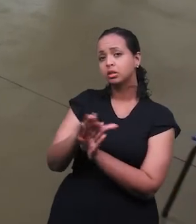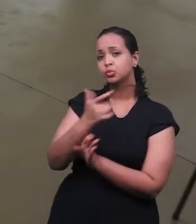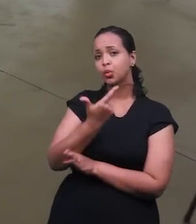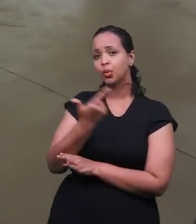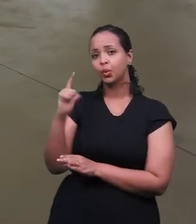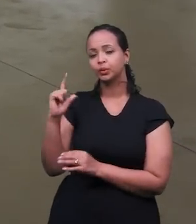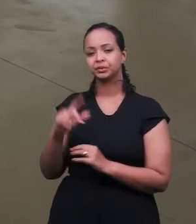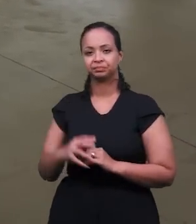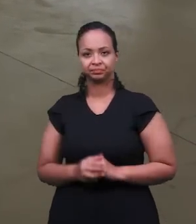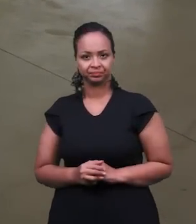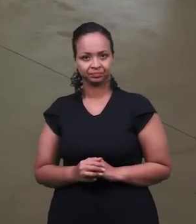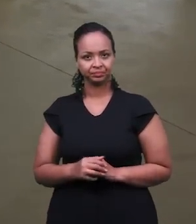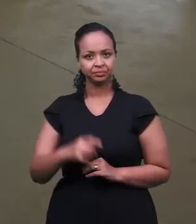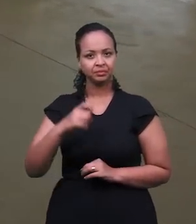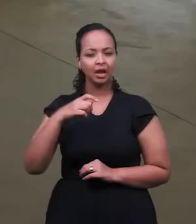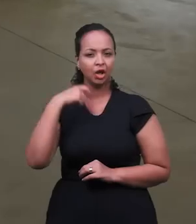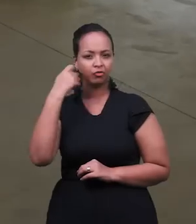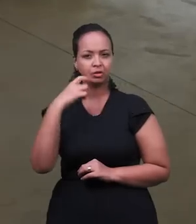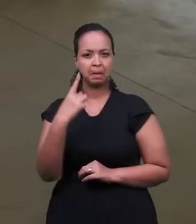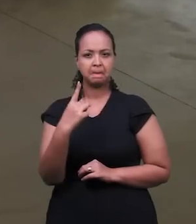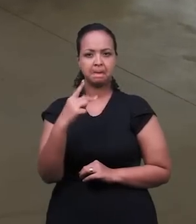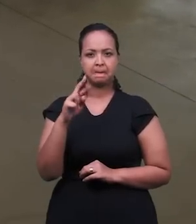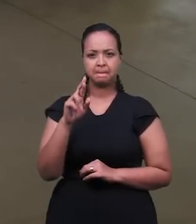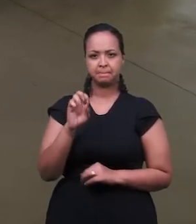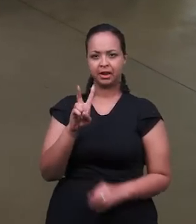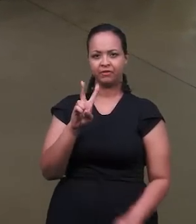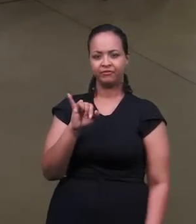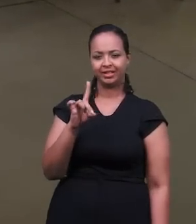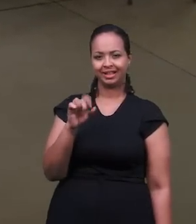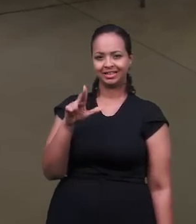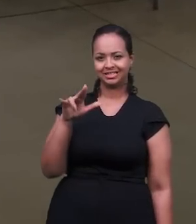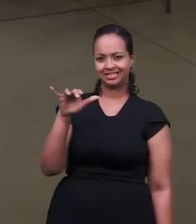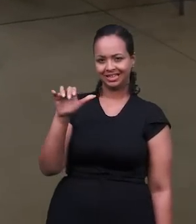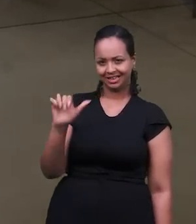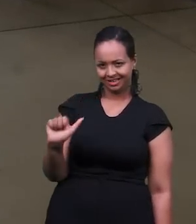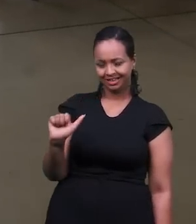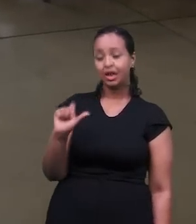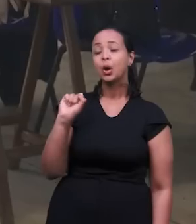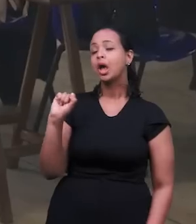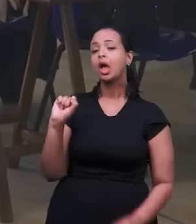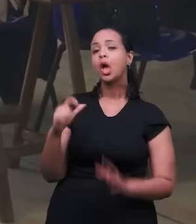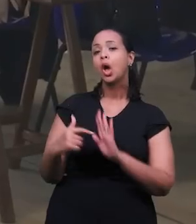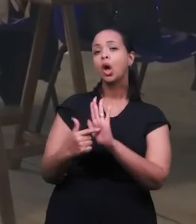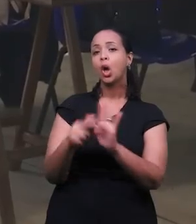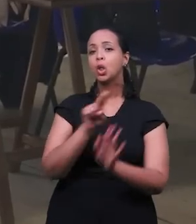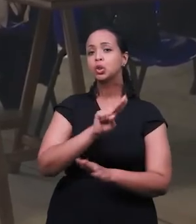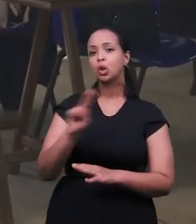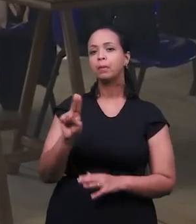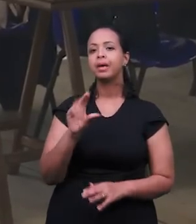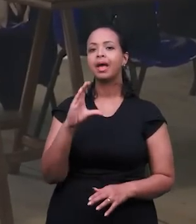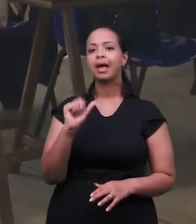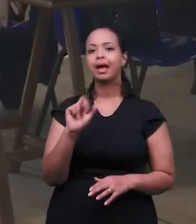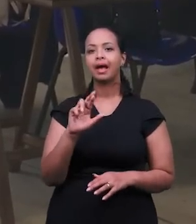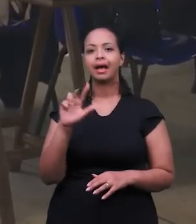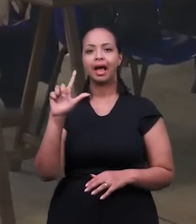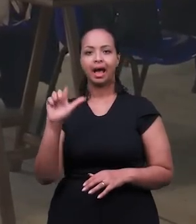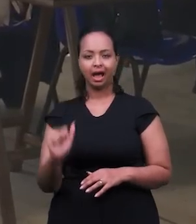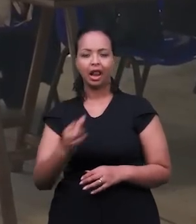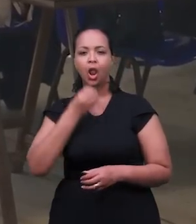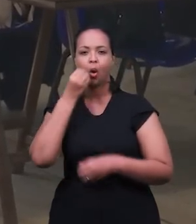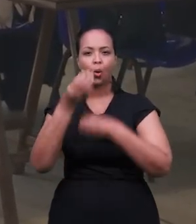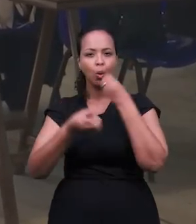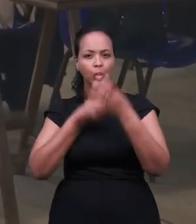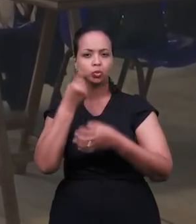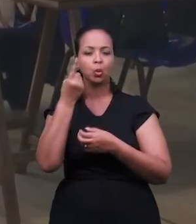de orientações. A advogada previdenciária Carla Kenney foi mais uma das voluntárias nessa área. Ela